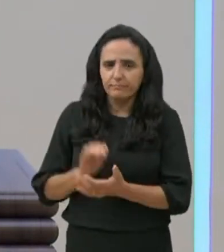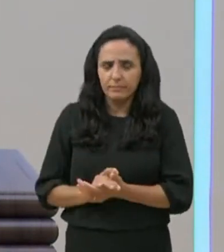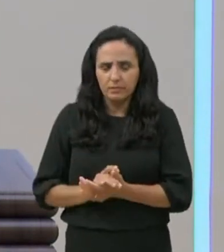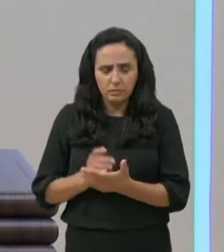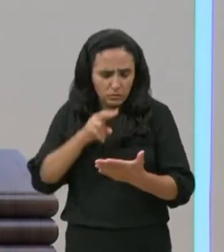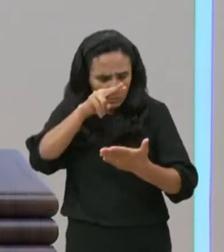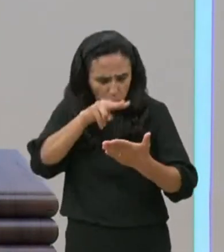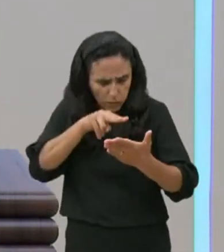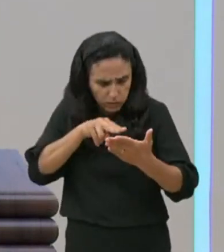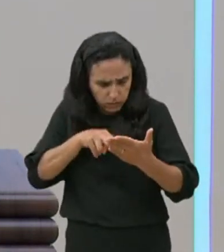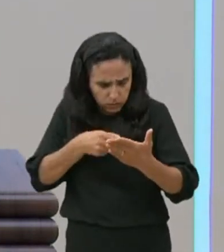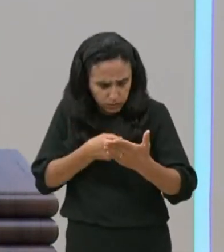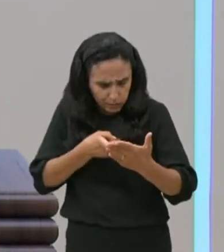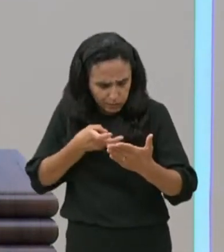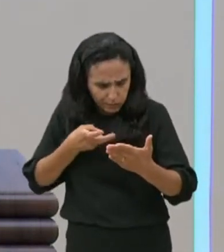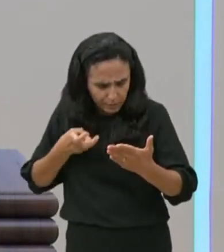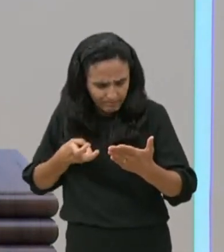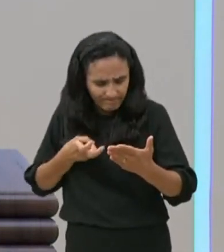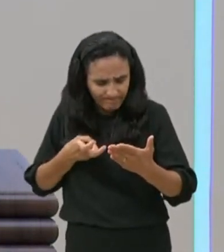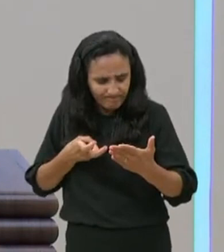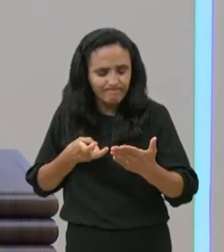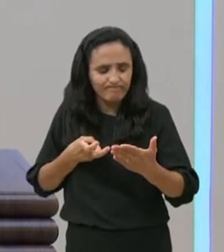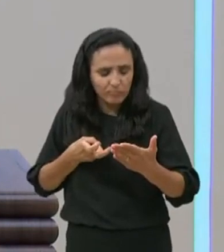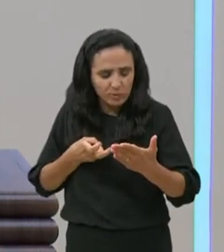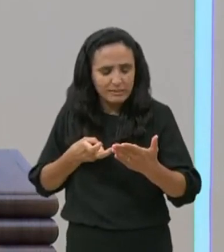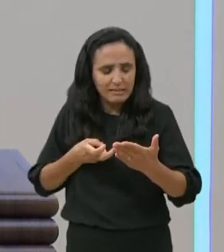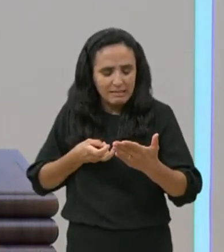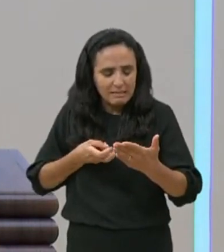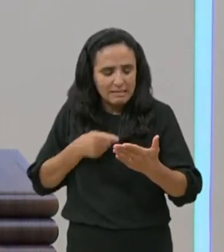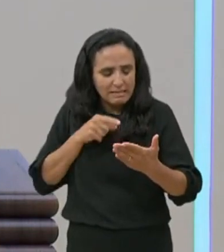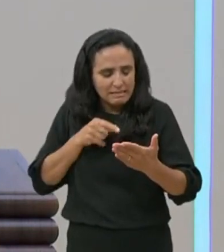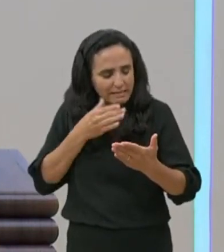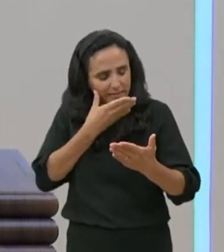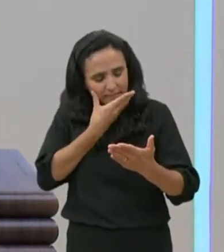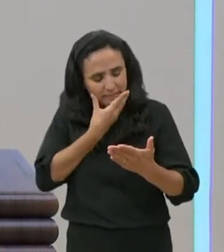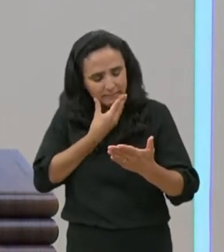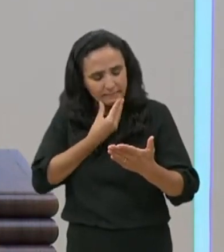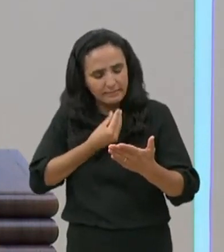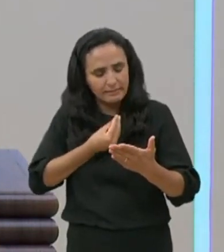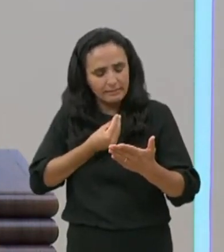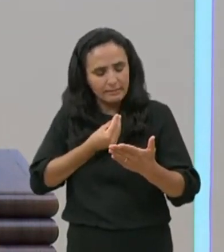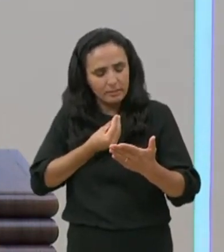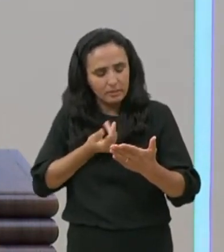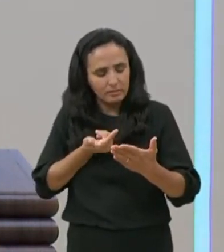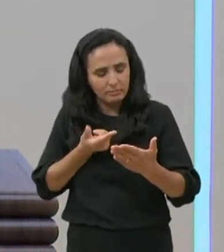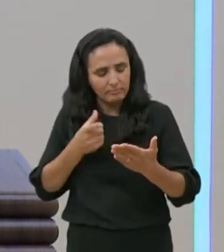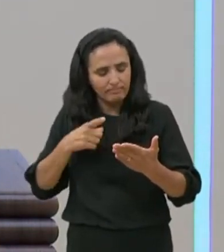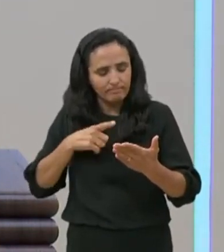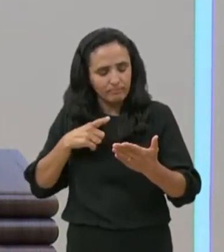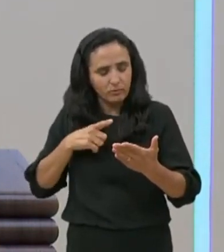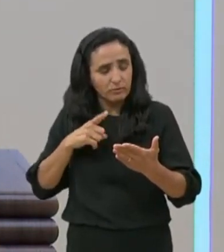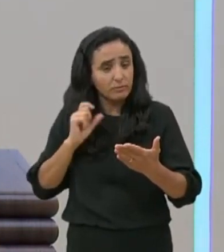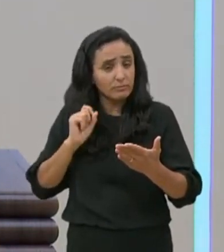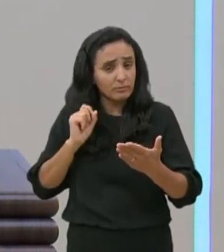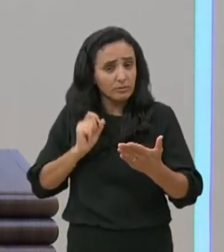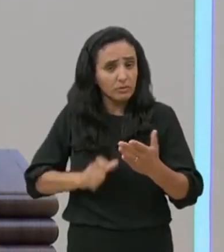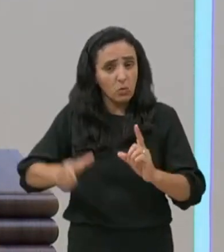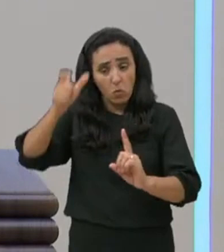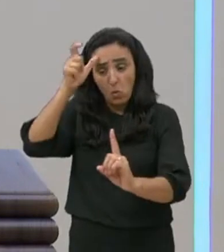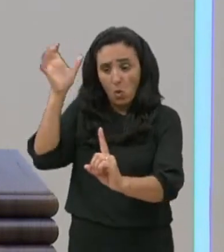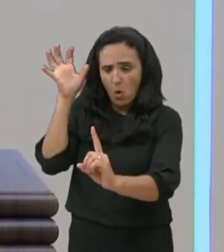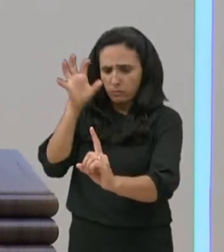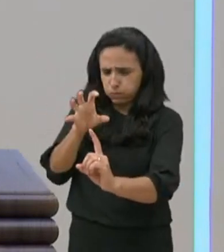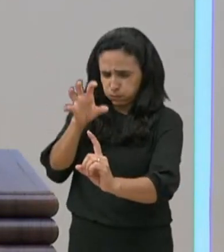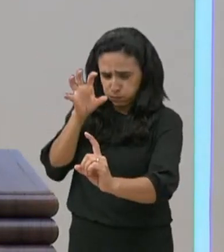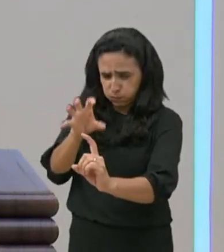entender pelo contexto, que este homem também estava com uma porcessão, porque ele diz